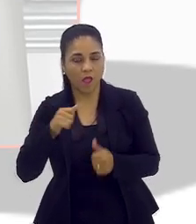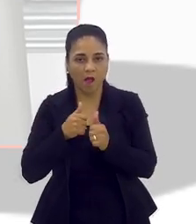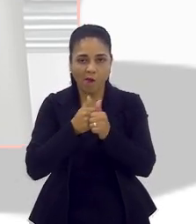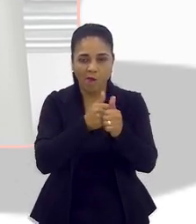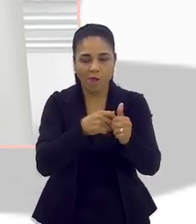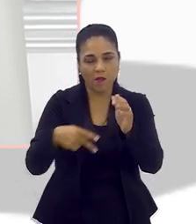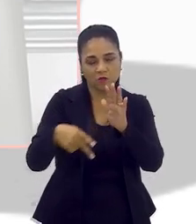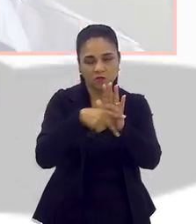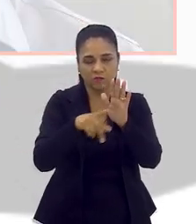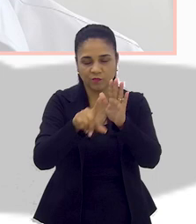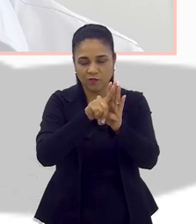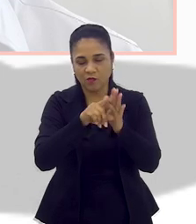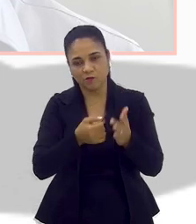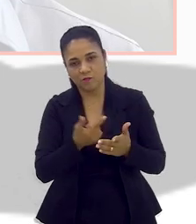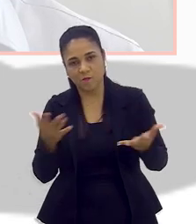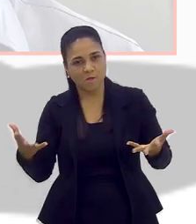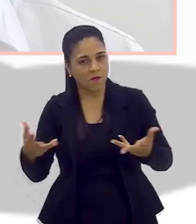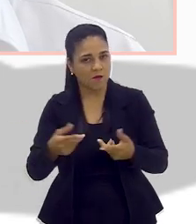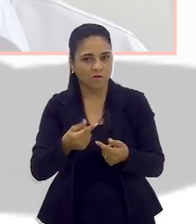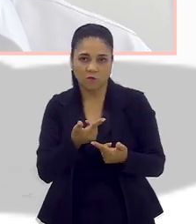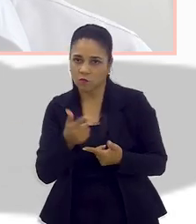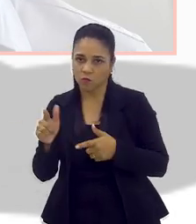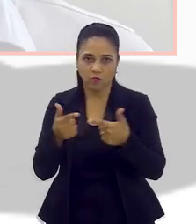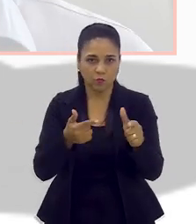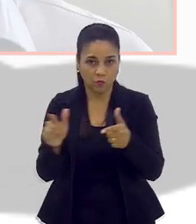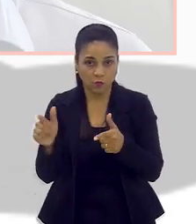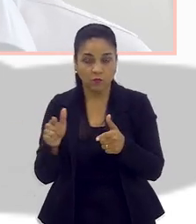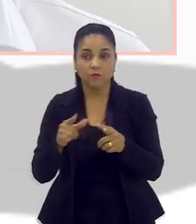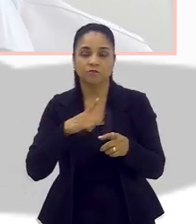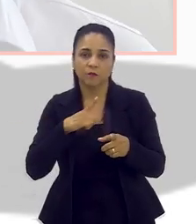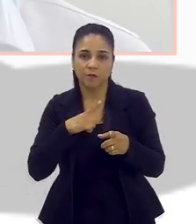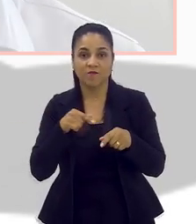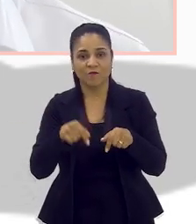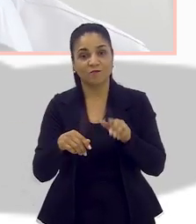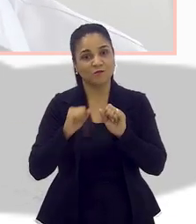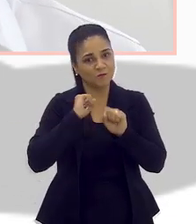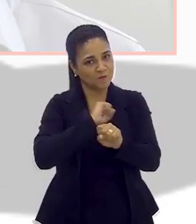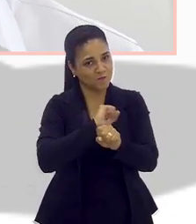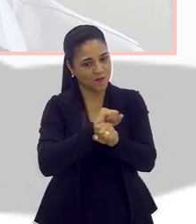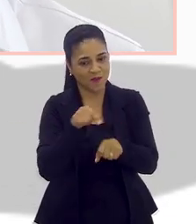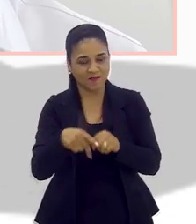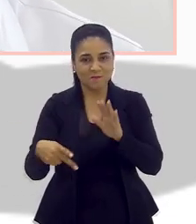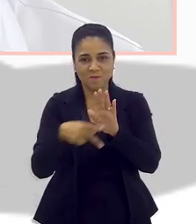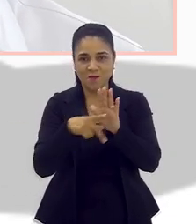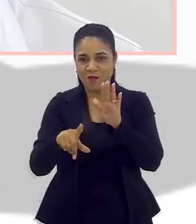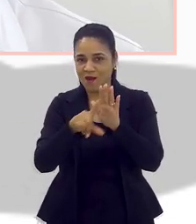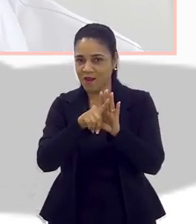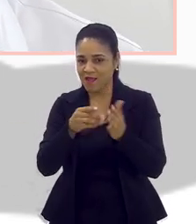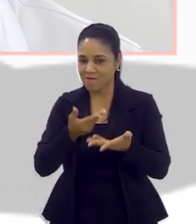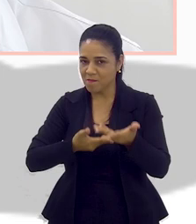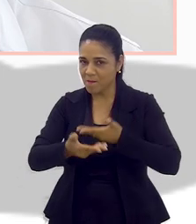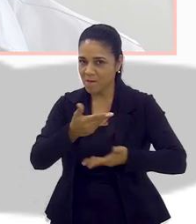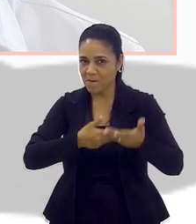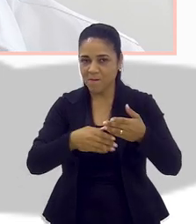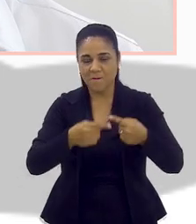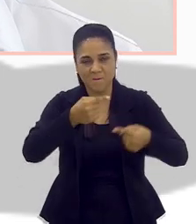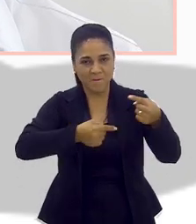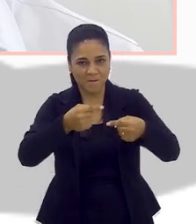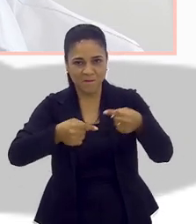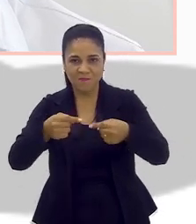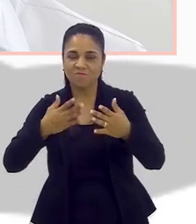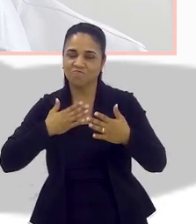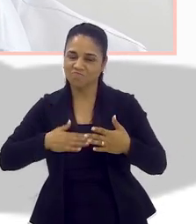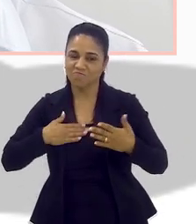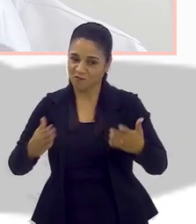projetos, pode acompanhar lá, tem um monte de projetos bacanas. Mas a gente vai aguardar esse tramitar, ainda não tramitou, mas a gente está muito otimista que ele vai